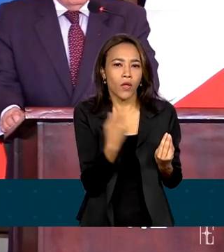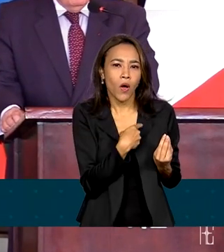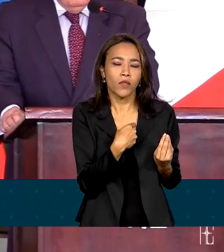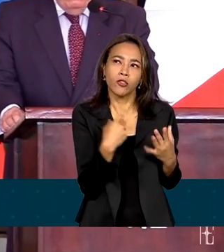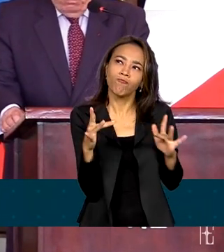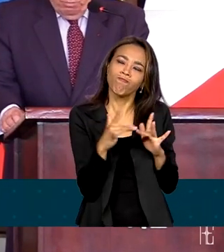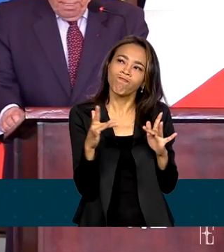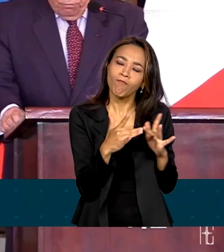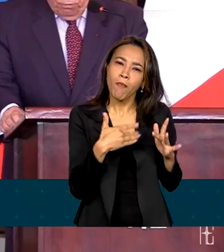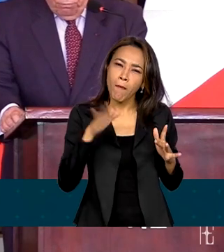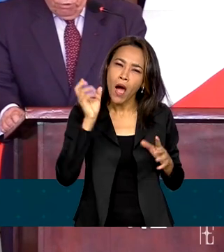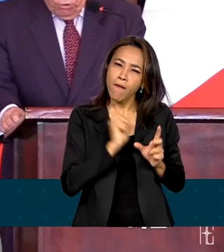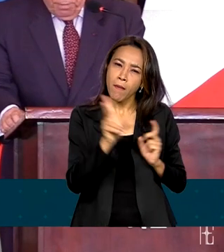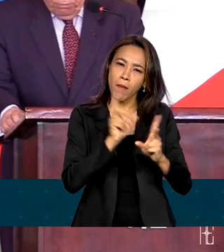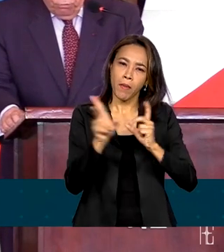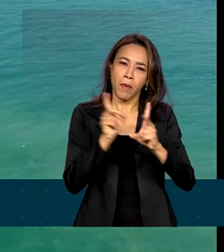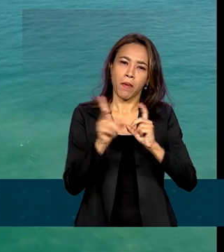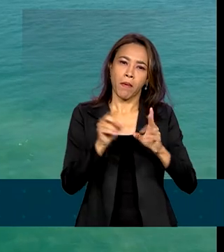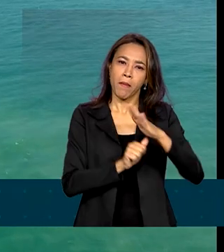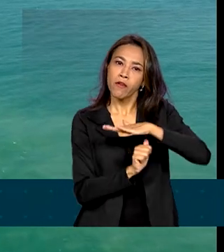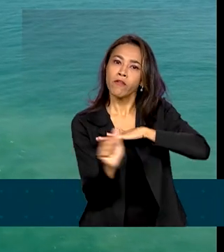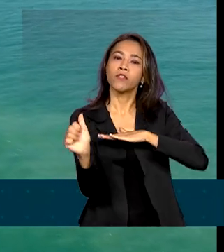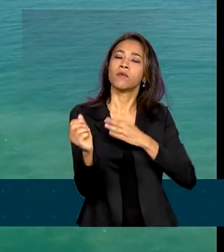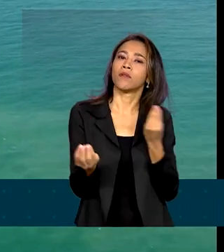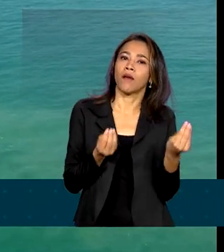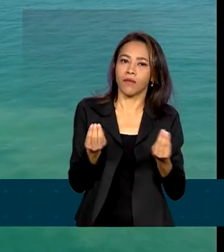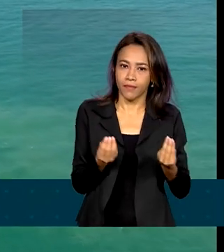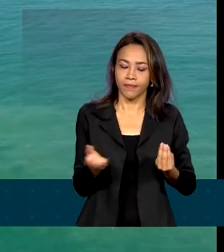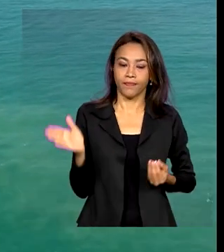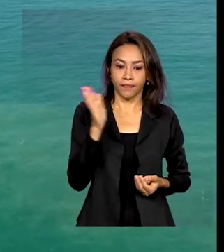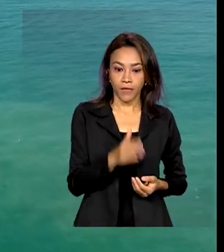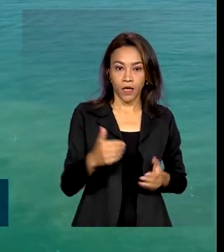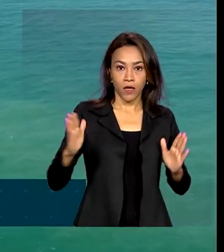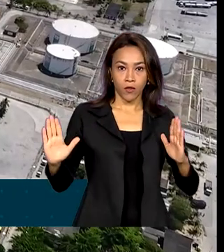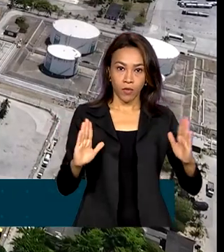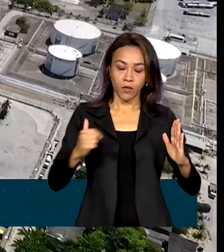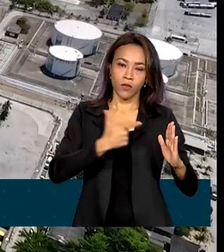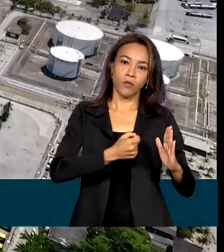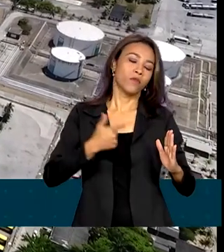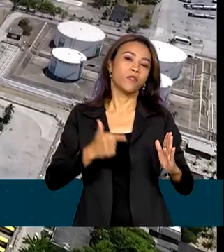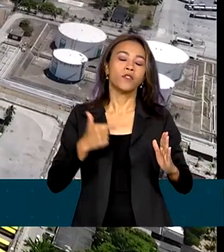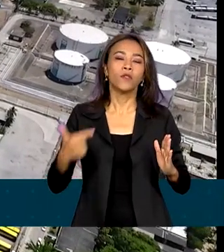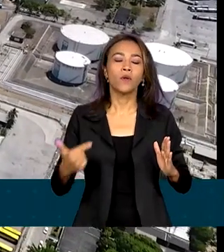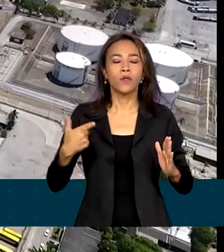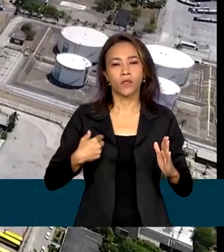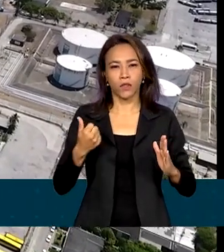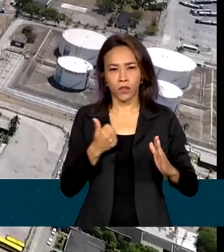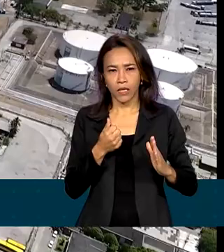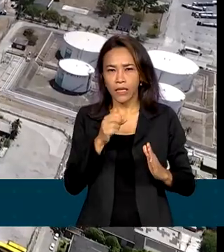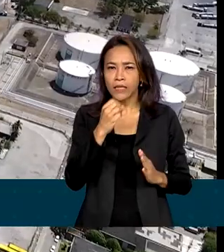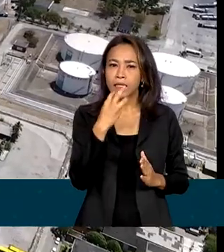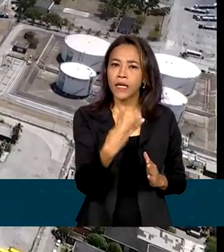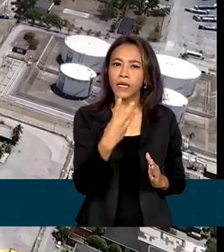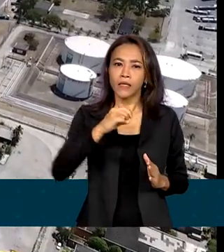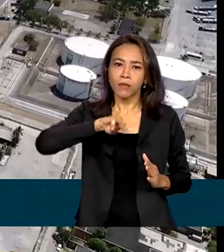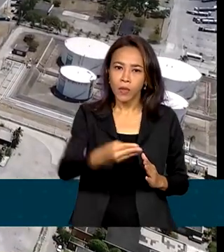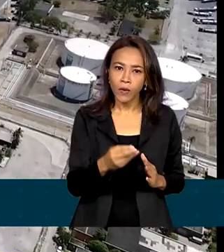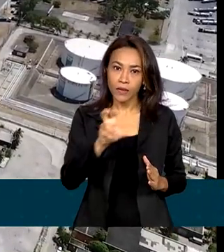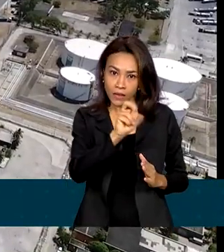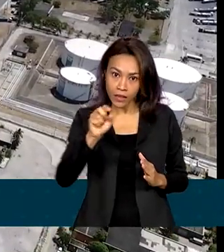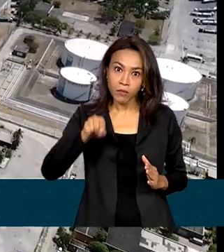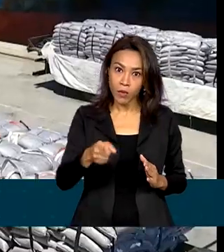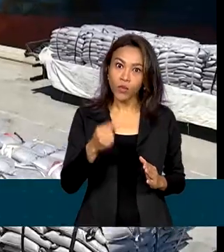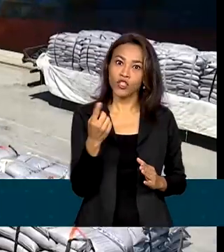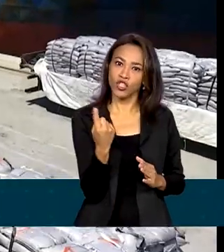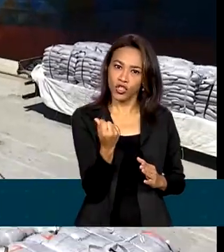corrente de comércio e investimentos. Em 2022, o Brasil exportou 3 bilhões e 500 milhões de dólares para